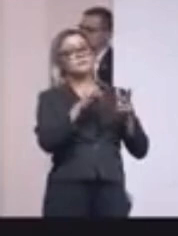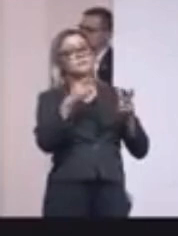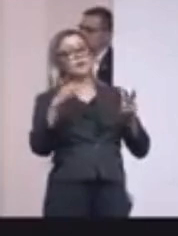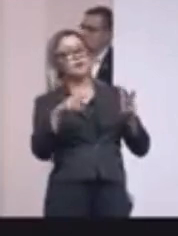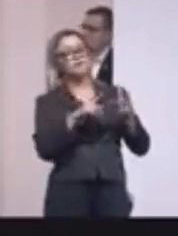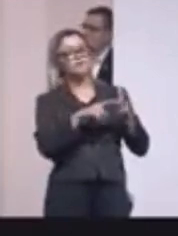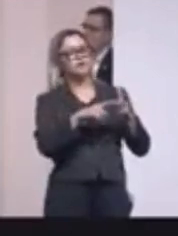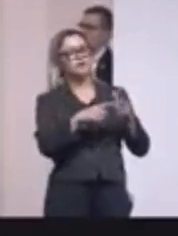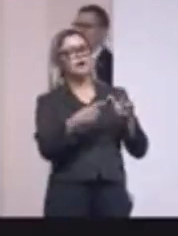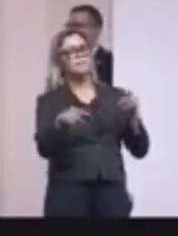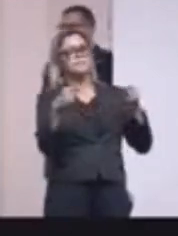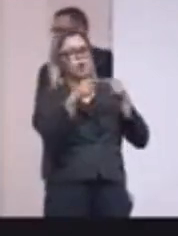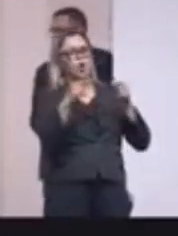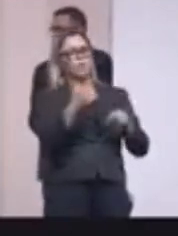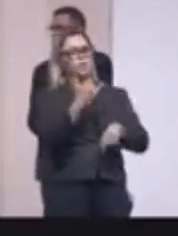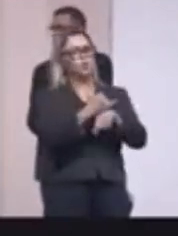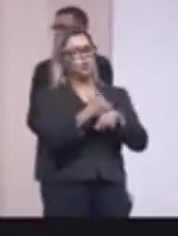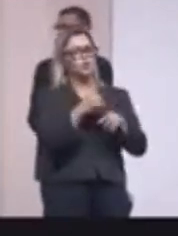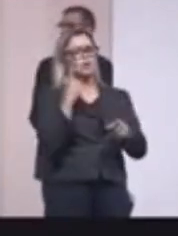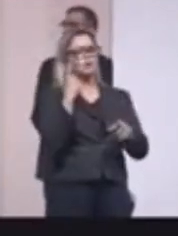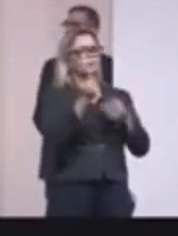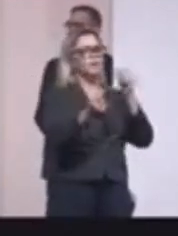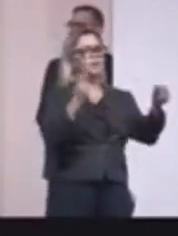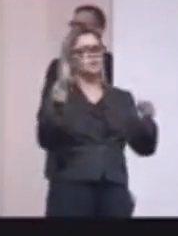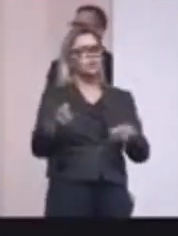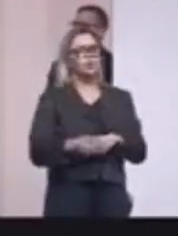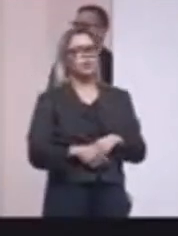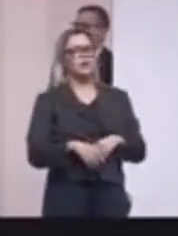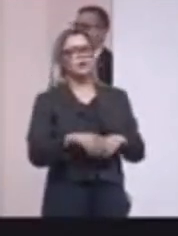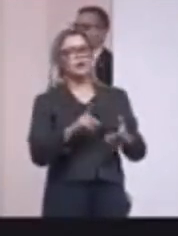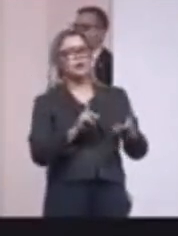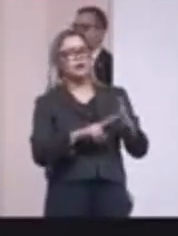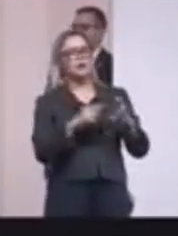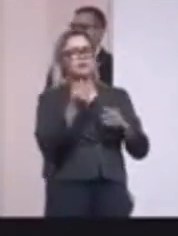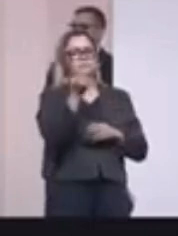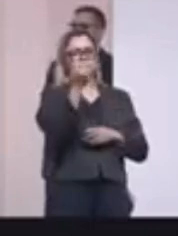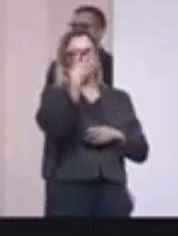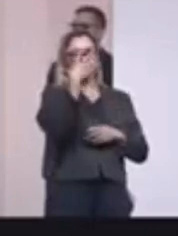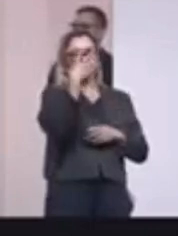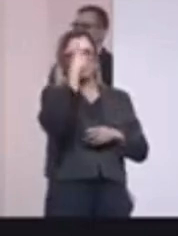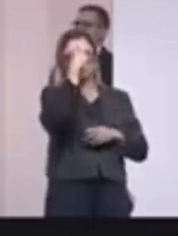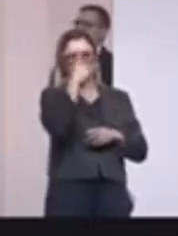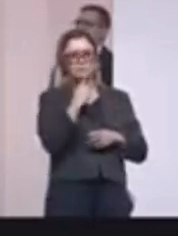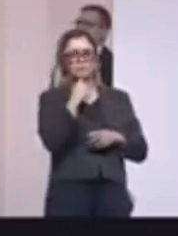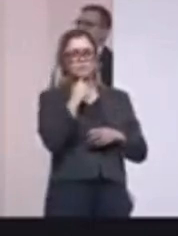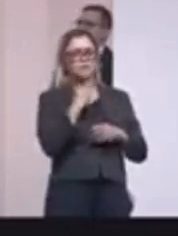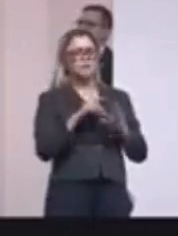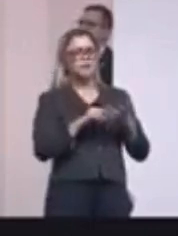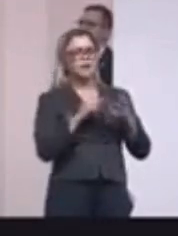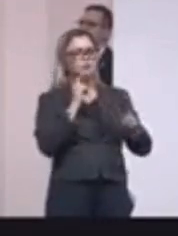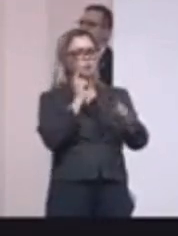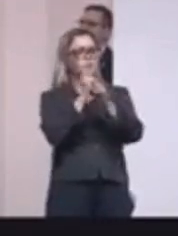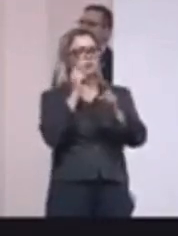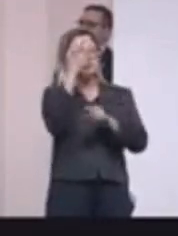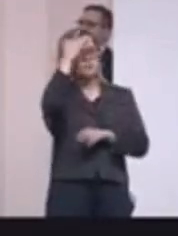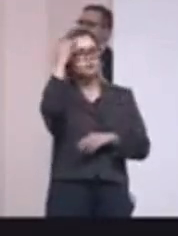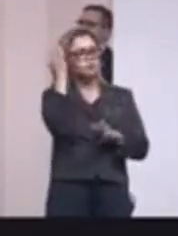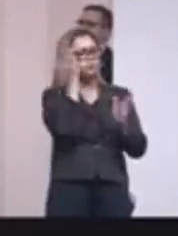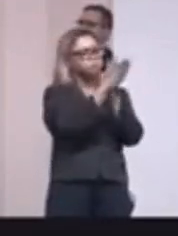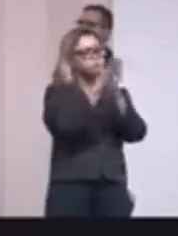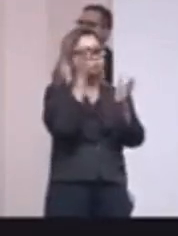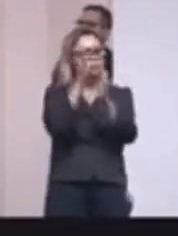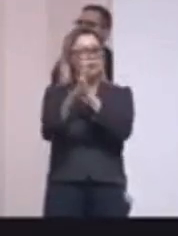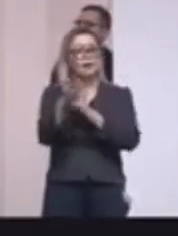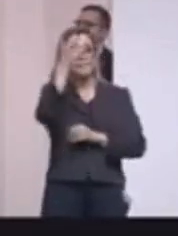aquele veículo pertence a um foragido da Justiça, é a identificação facial para a gente chegar nos foragidos, que normalmente são